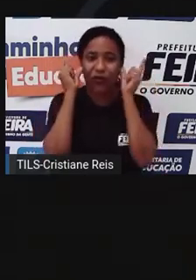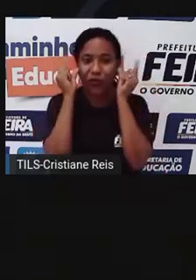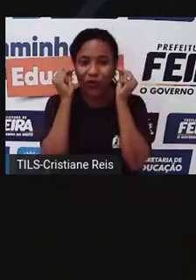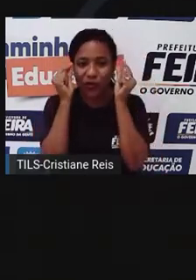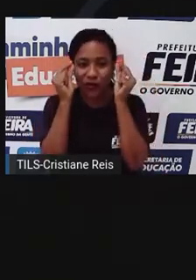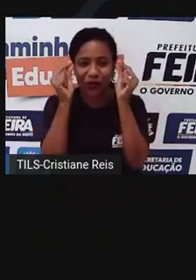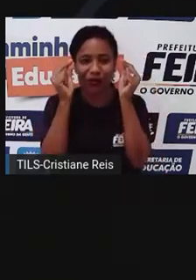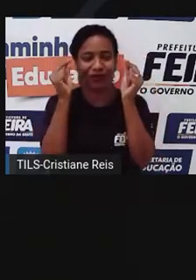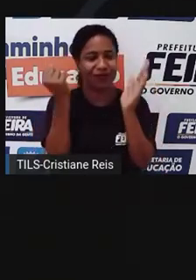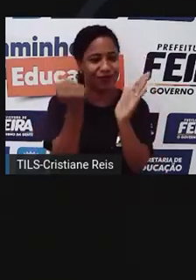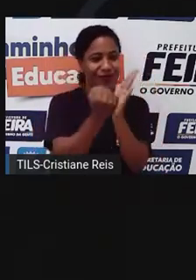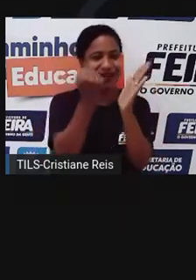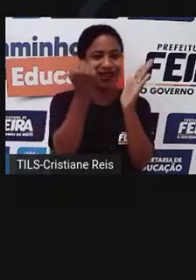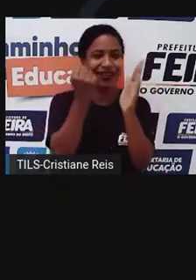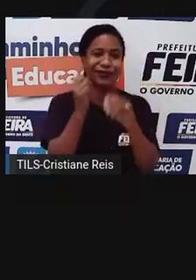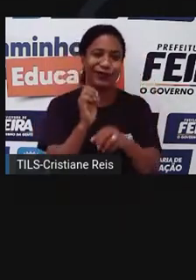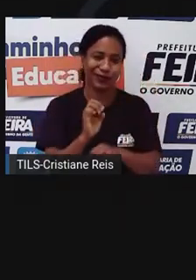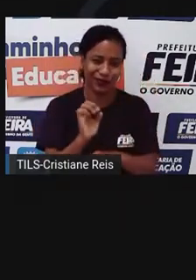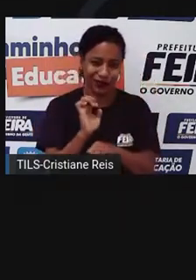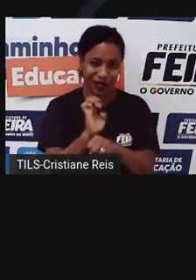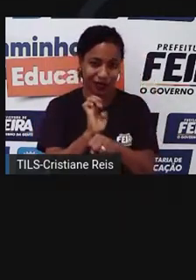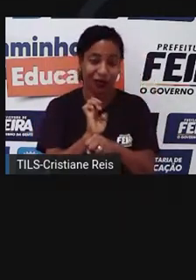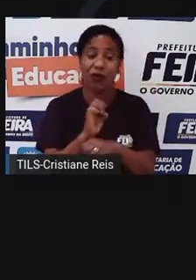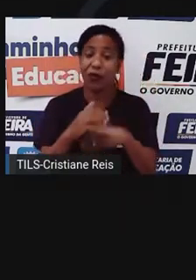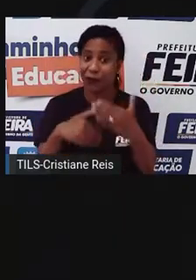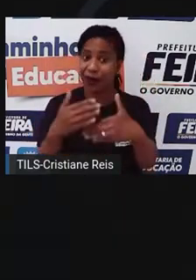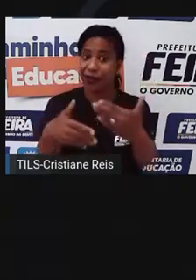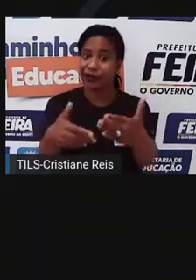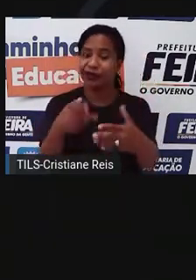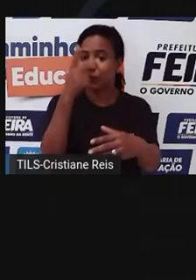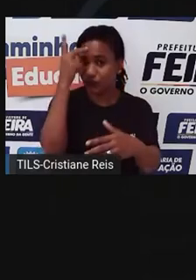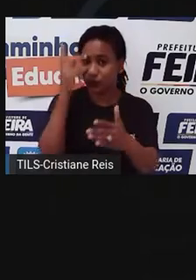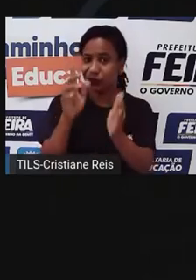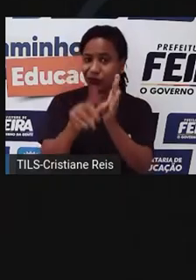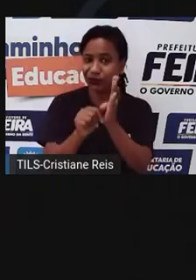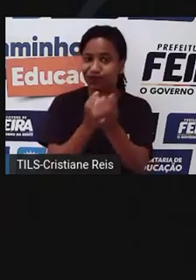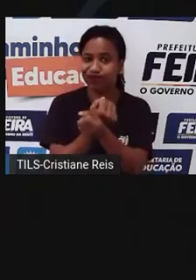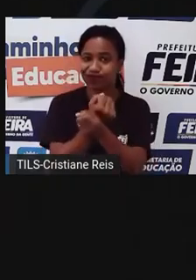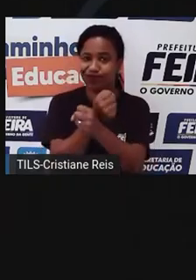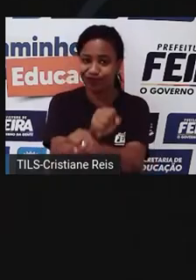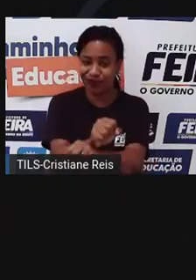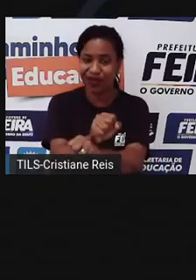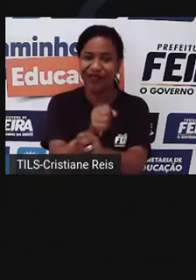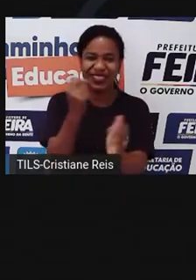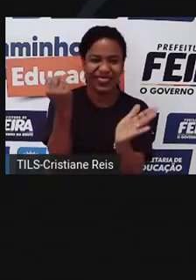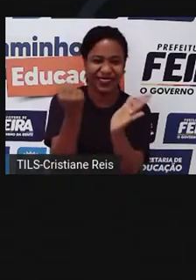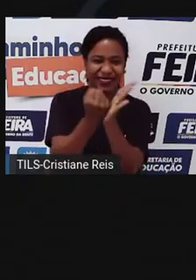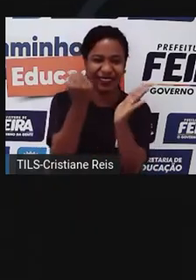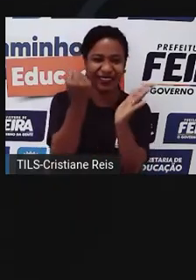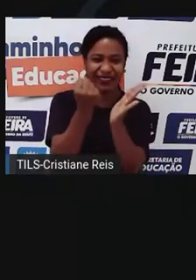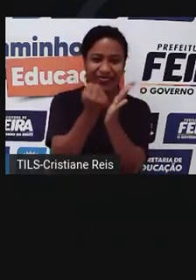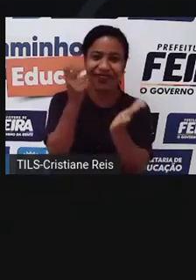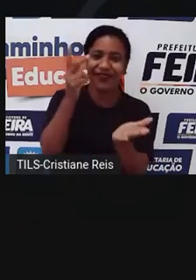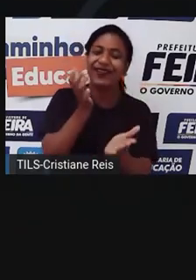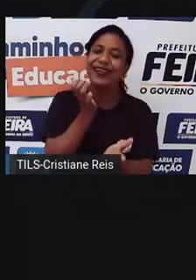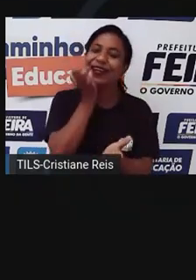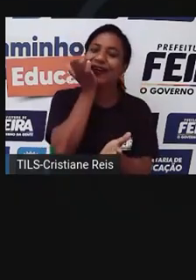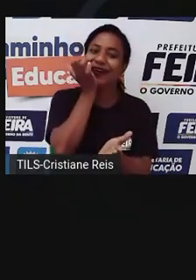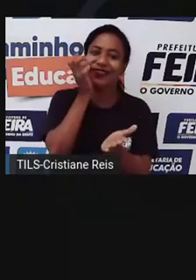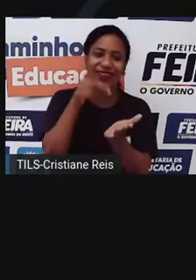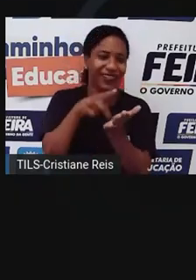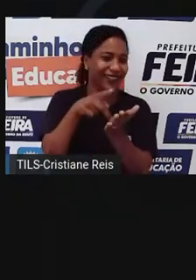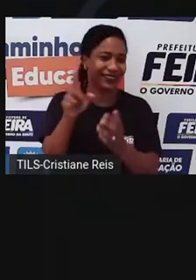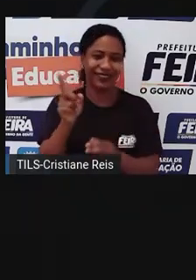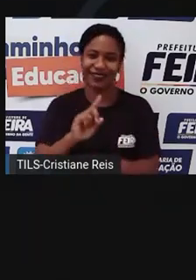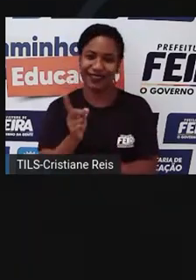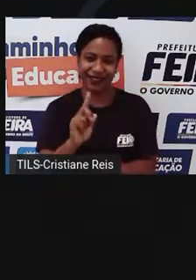demorou muito para surgirem os falsificadores de moedas. Estes usavam materiais inferiores nas réplicas das moedas. Outra